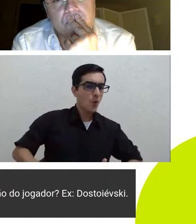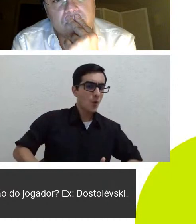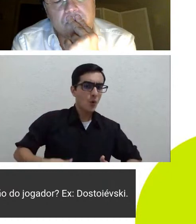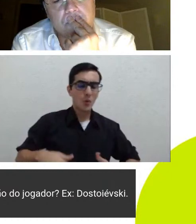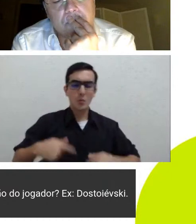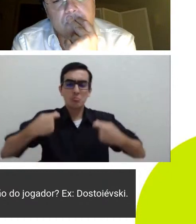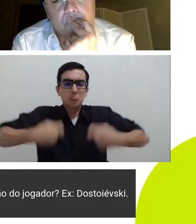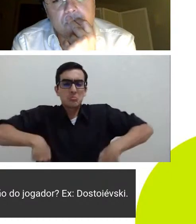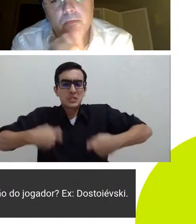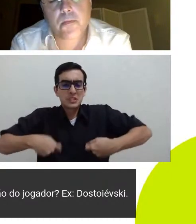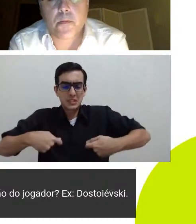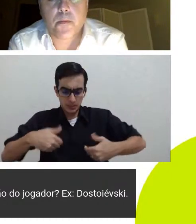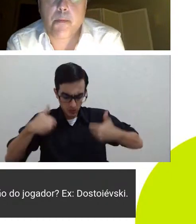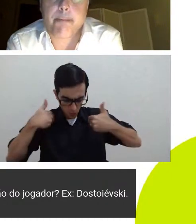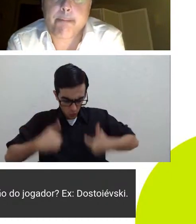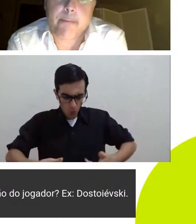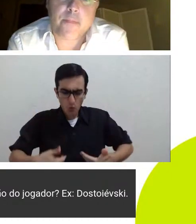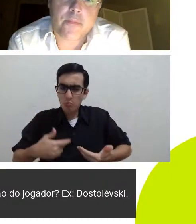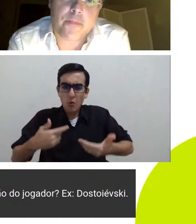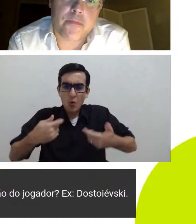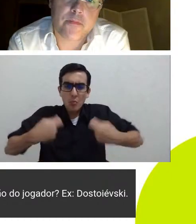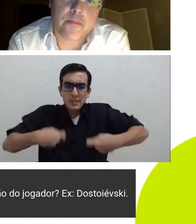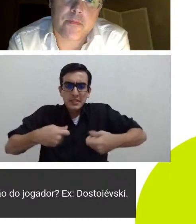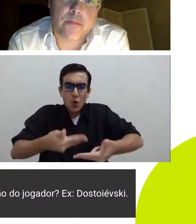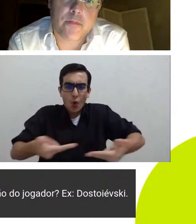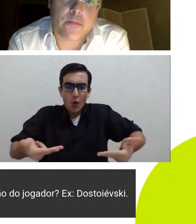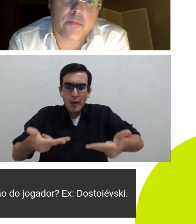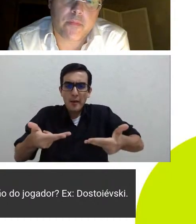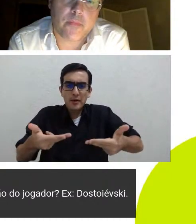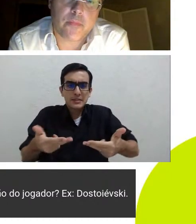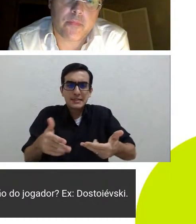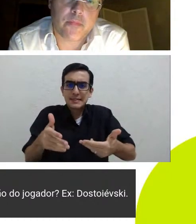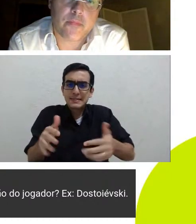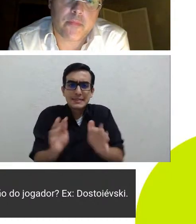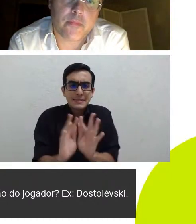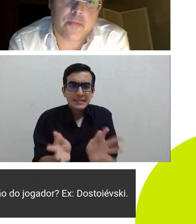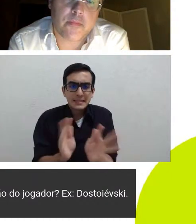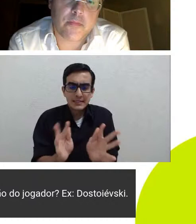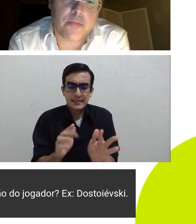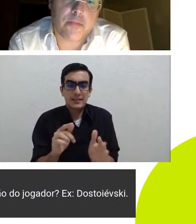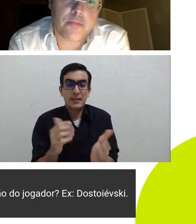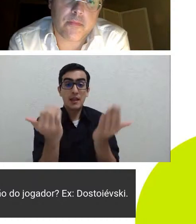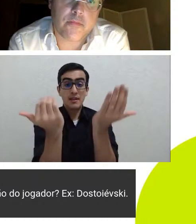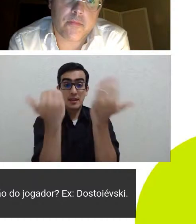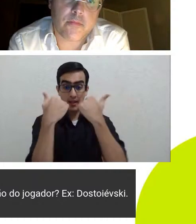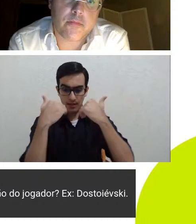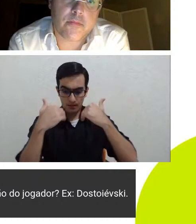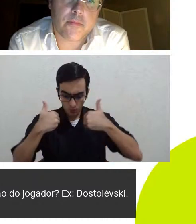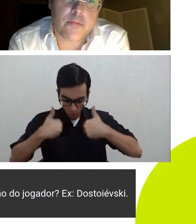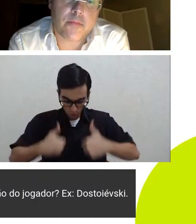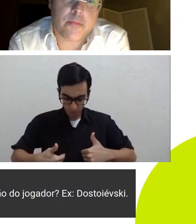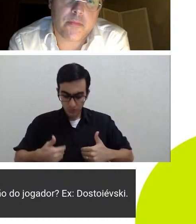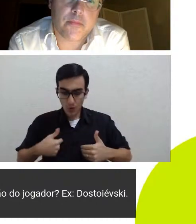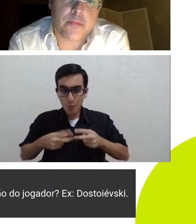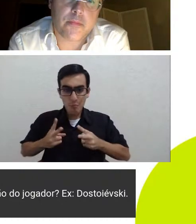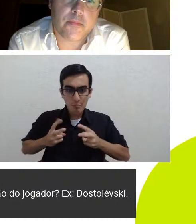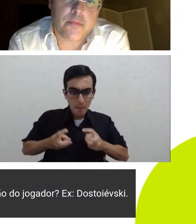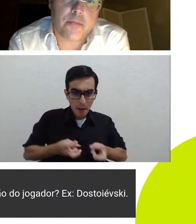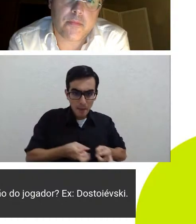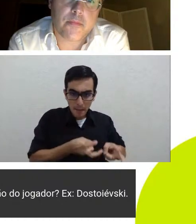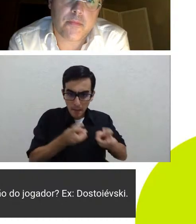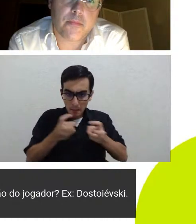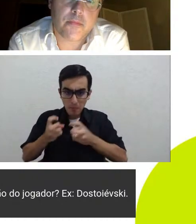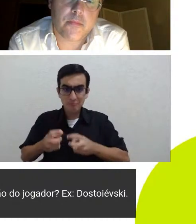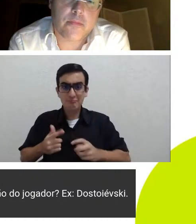necessidades básicas não é aquilo que é emanado do corpo e que poderia ir